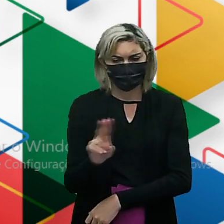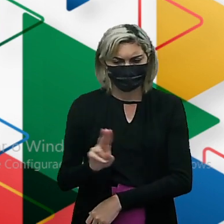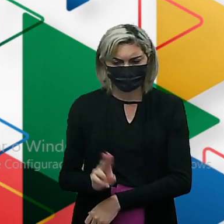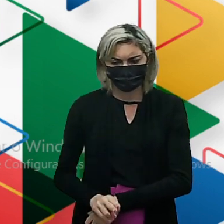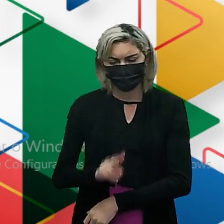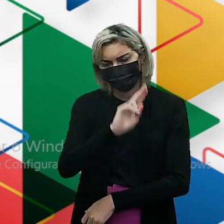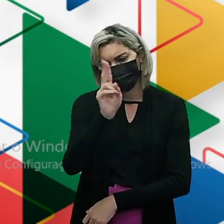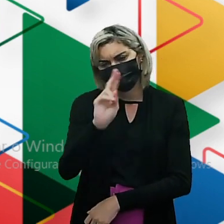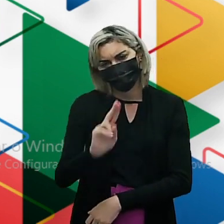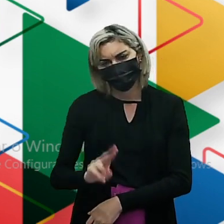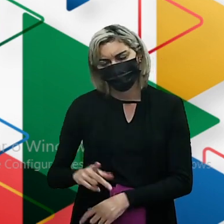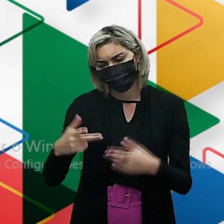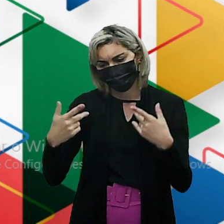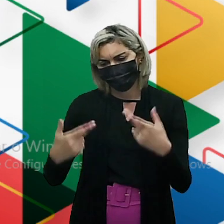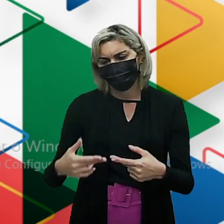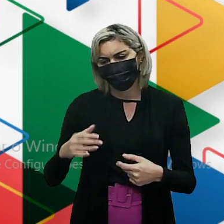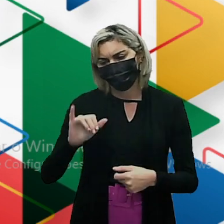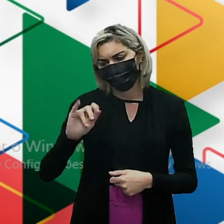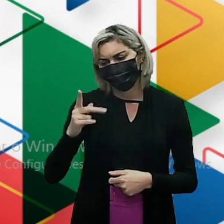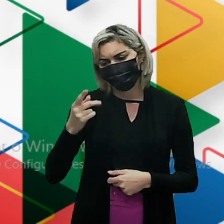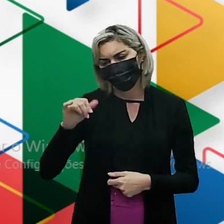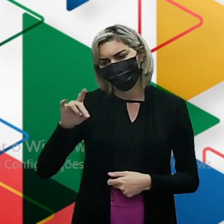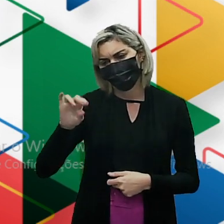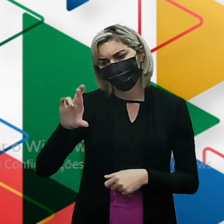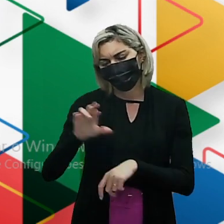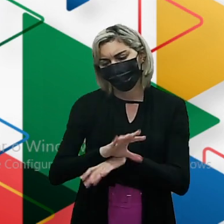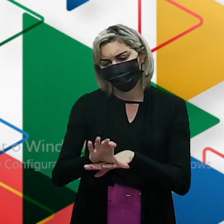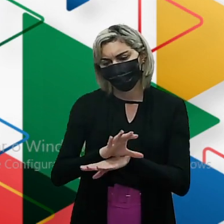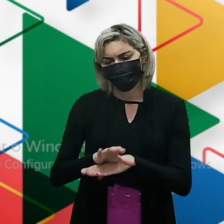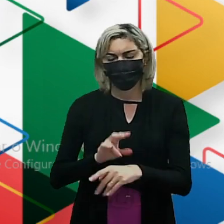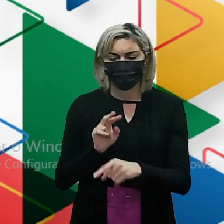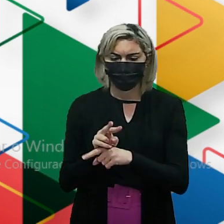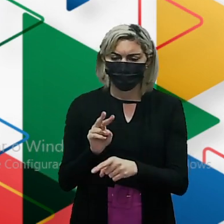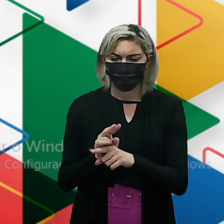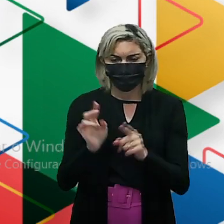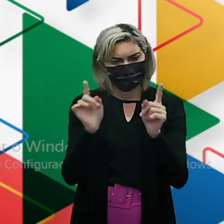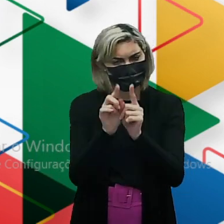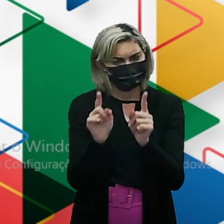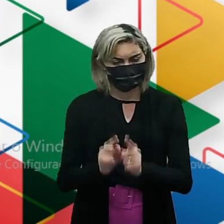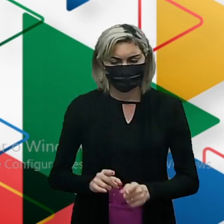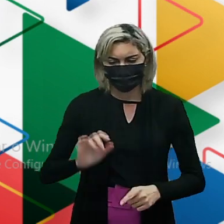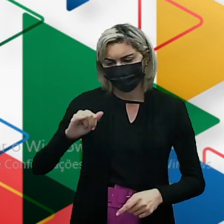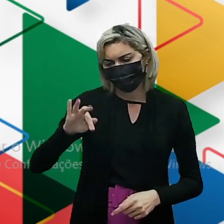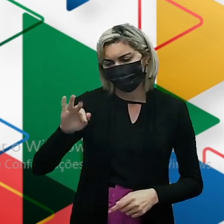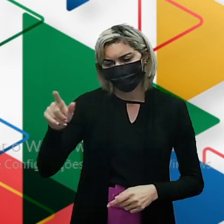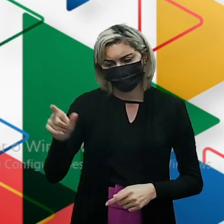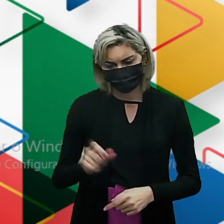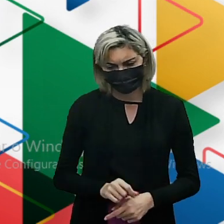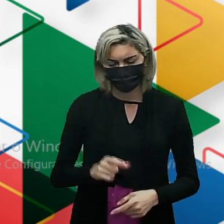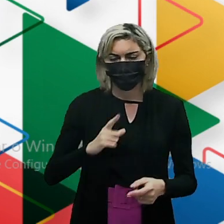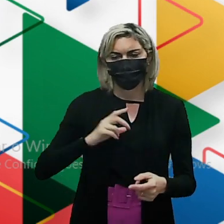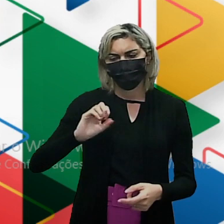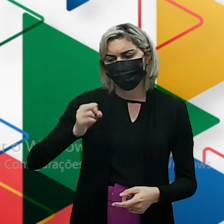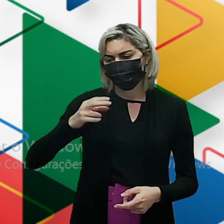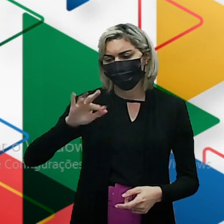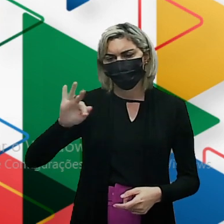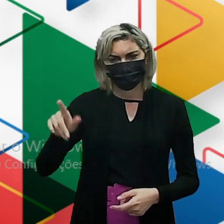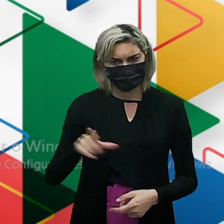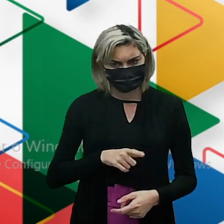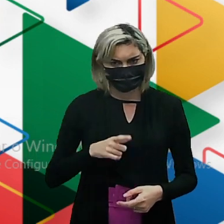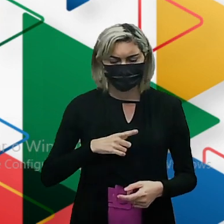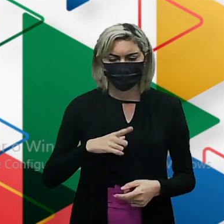a nomenclatura é igual Dos hidrocarbonetos Vai ter o prefixo Vai ter o infixo E vai ter o sufixo